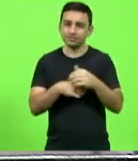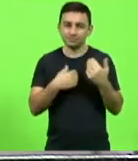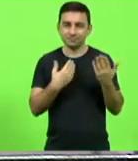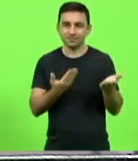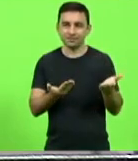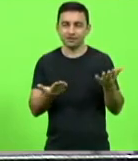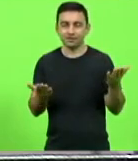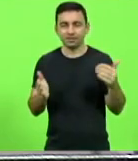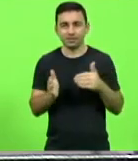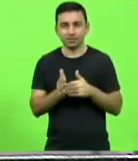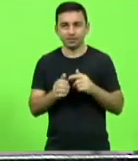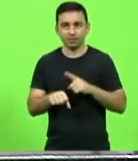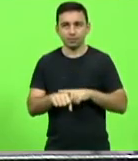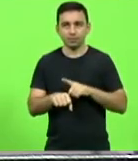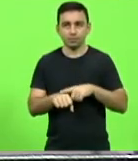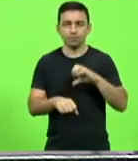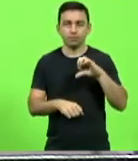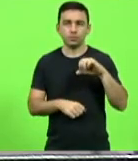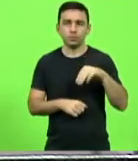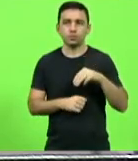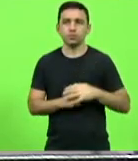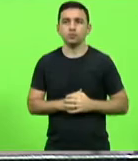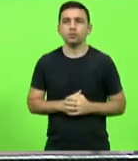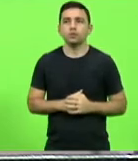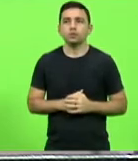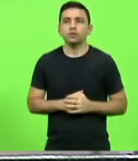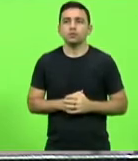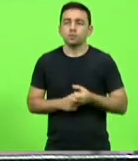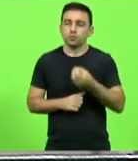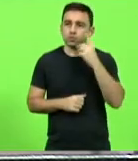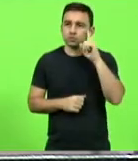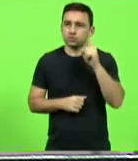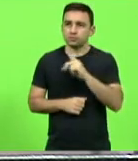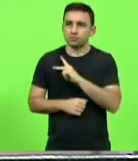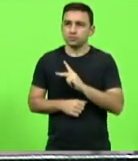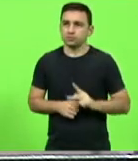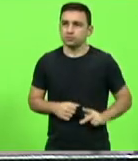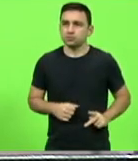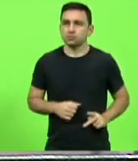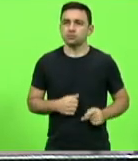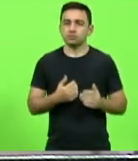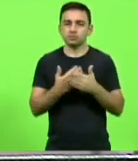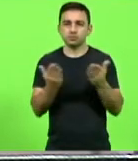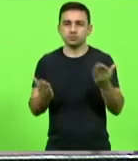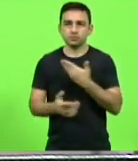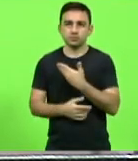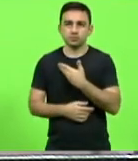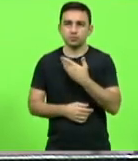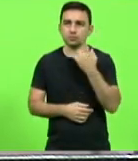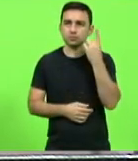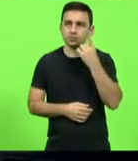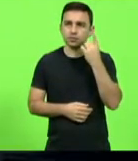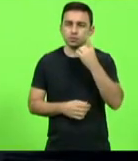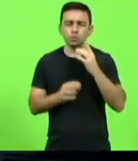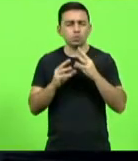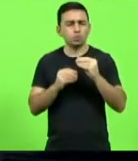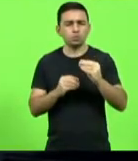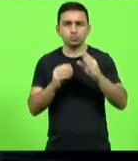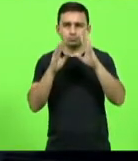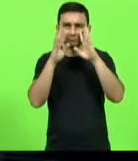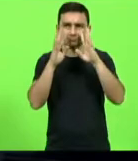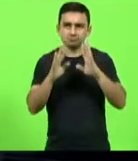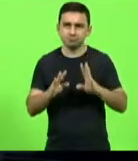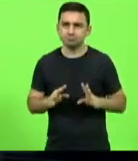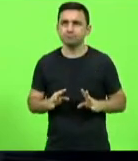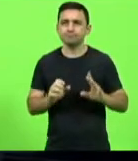nove minutos deputado bom dia senhor presidente bom dia colegas a todos que nos acompanham pela TVA ou